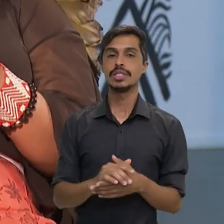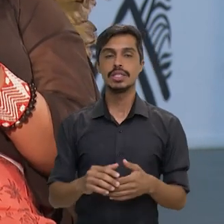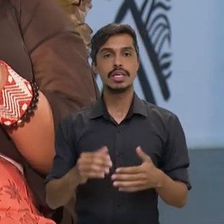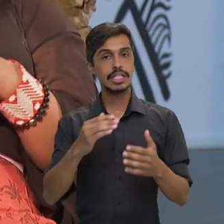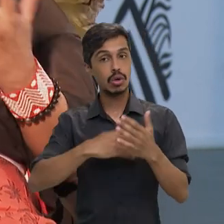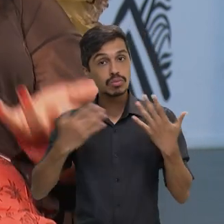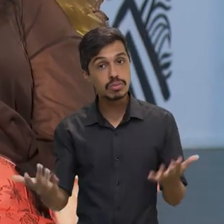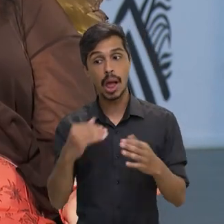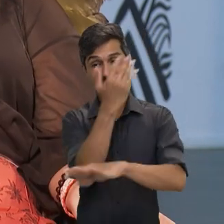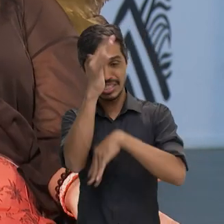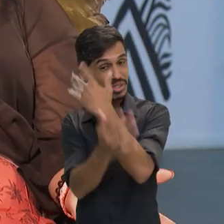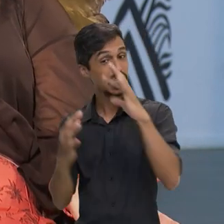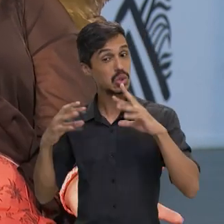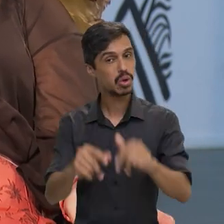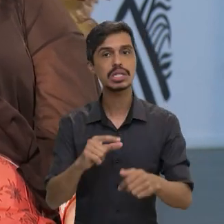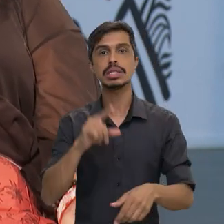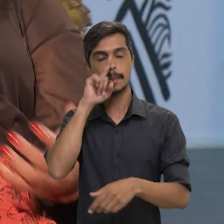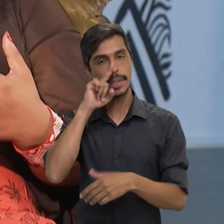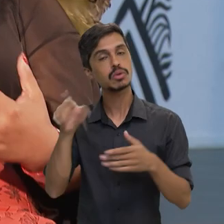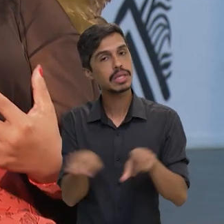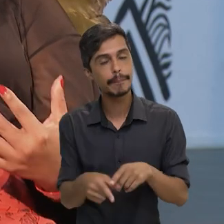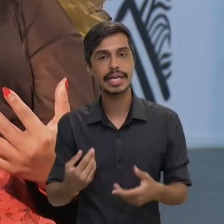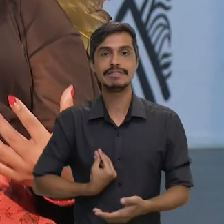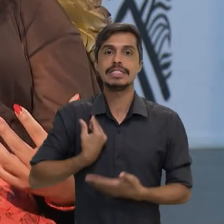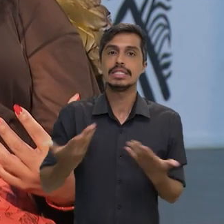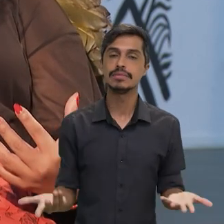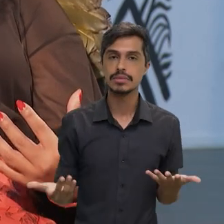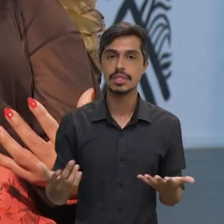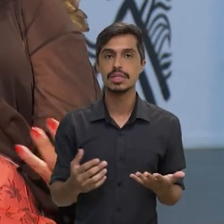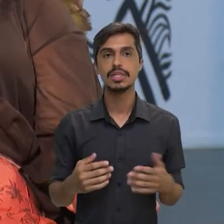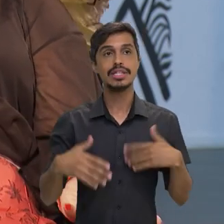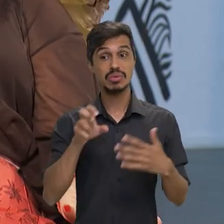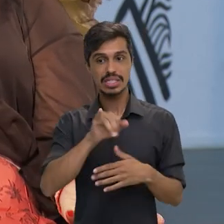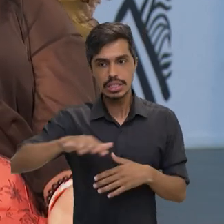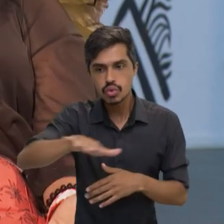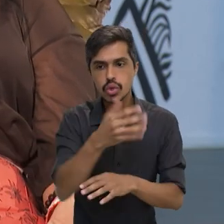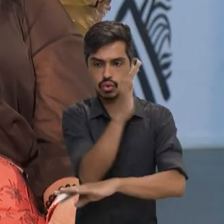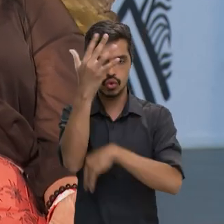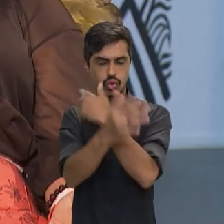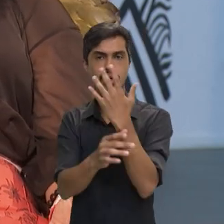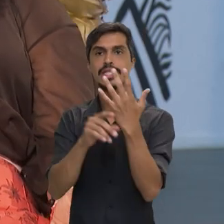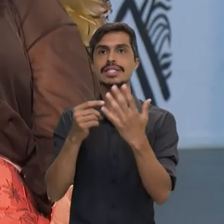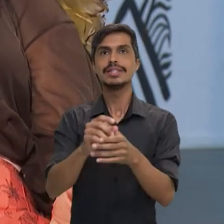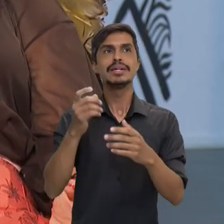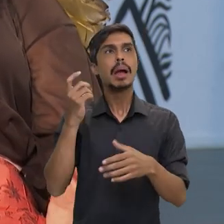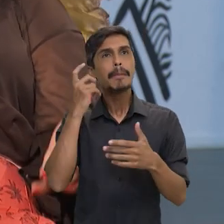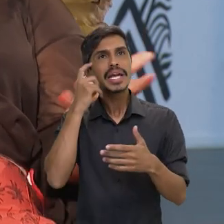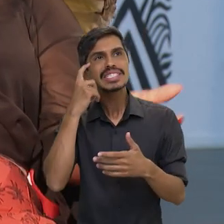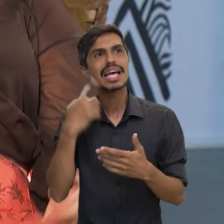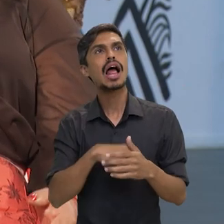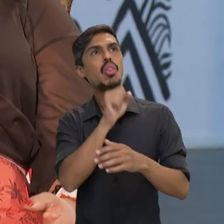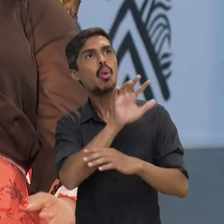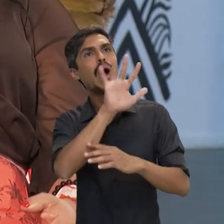biodiversidade toda está ameaçada, né? E se essa biodiversidade toda está ameaçada, é impossível pensar no ar, né?